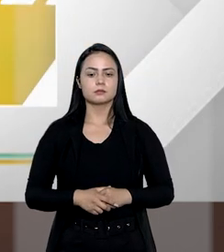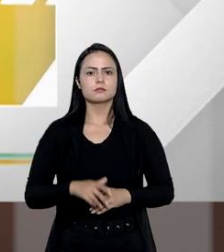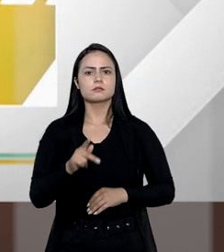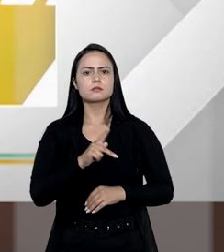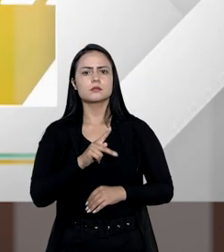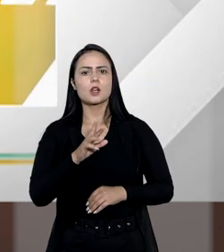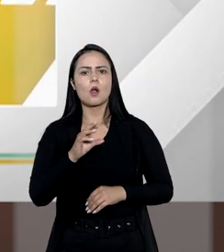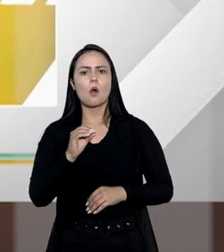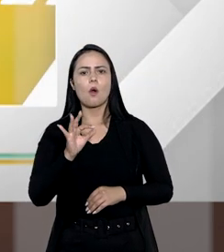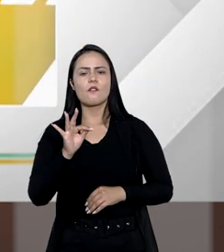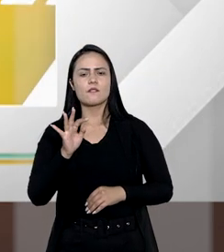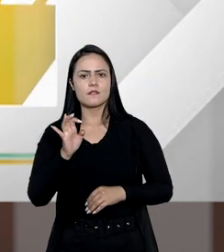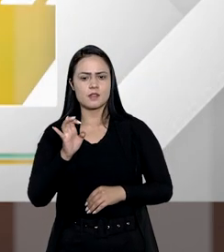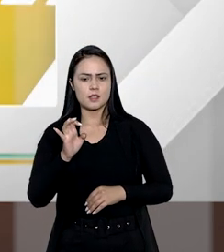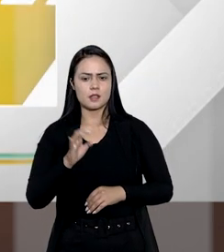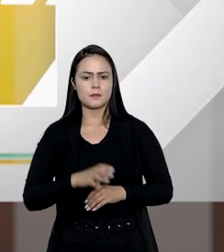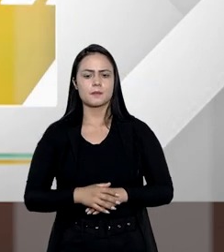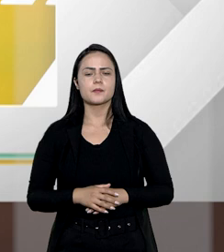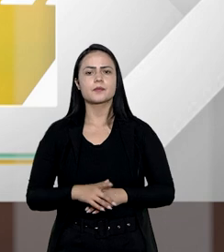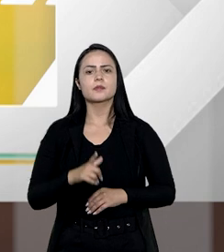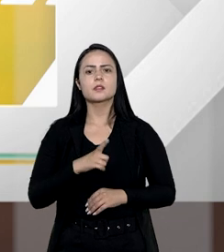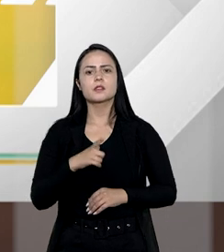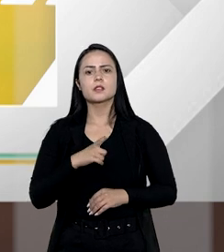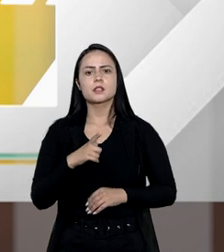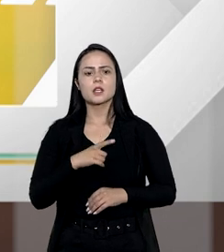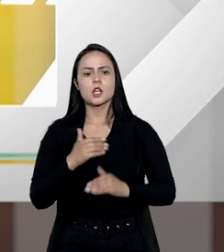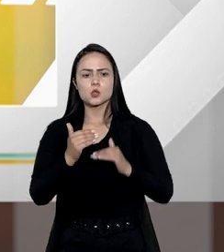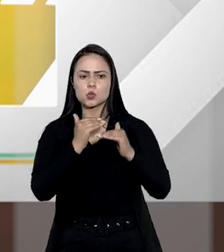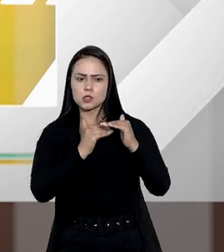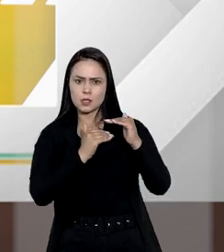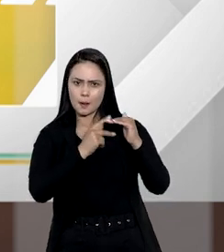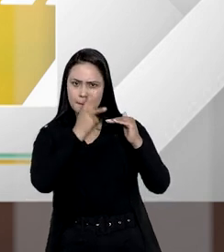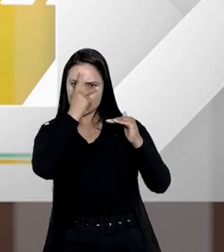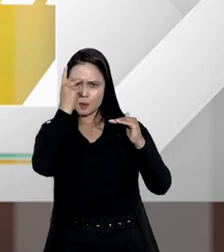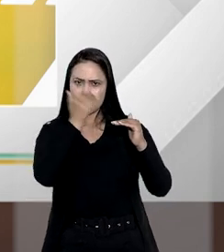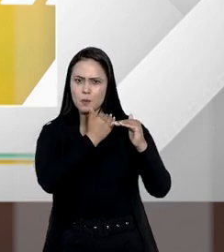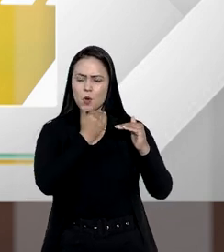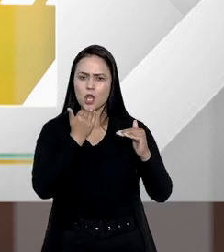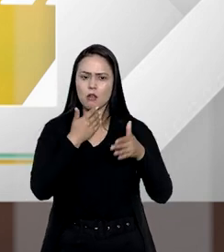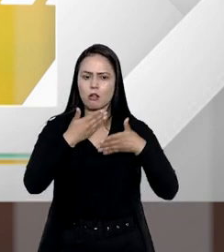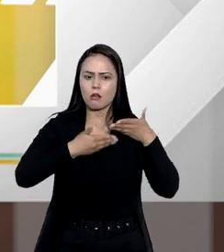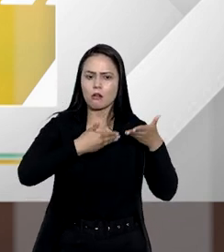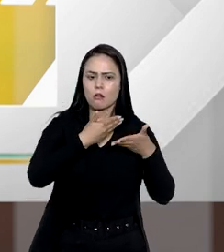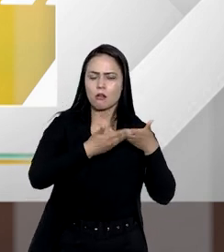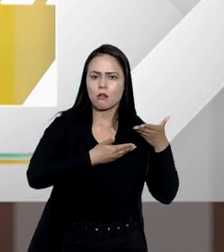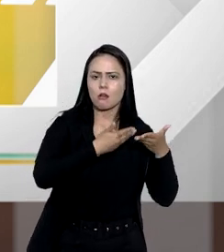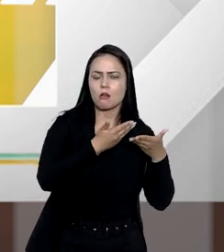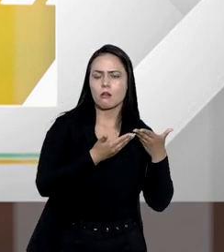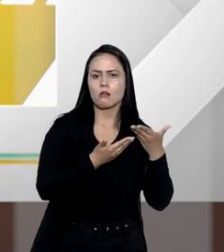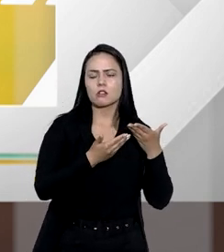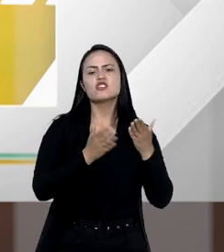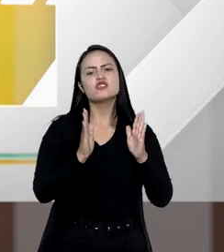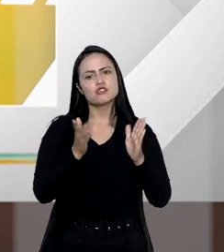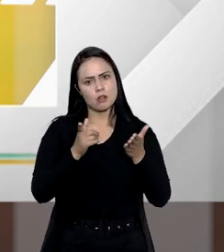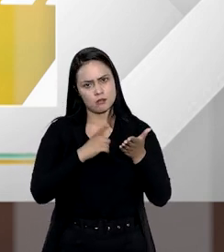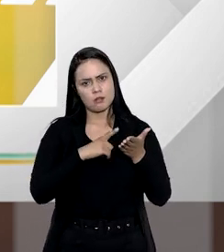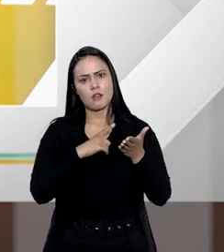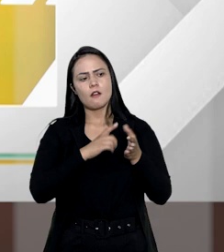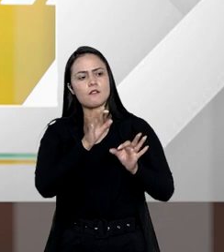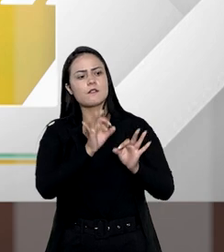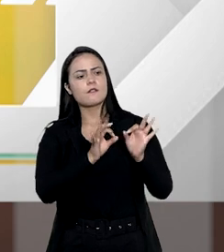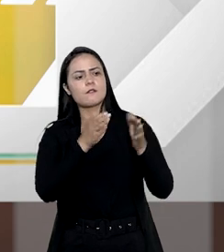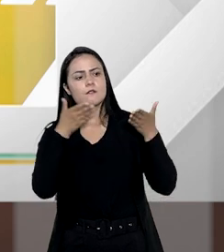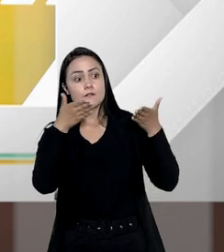professor Rolf Madaleno, os herdeiros, eles podem suceder uma pessoa que faleceu no curso de um processo no qual já houve